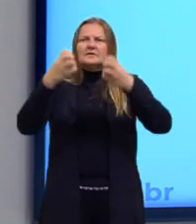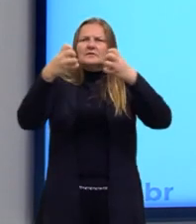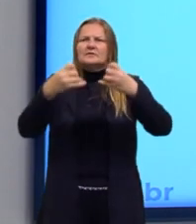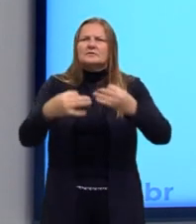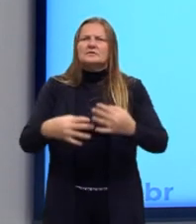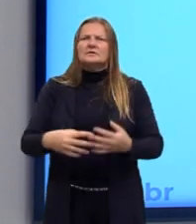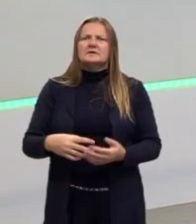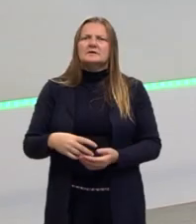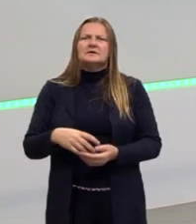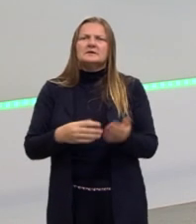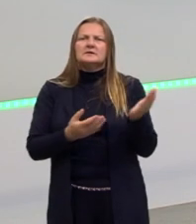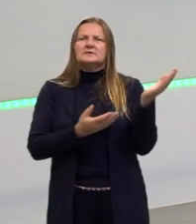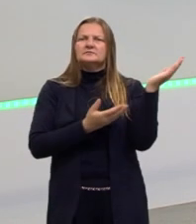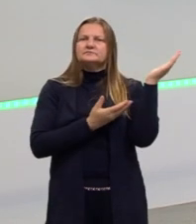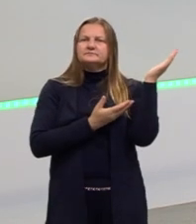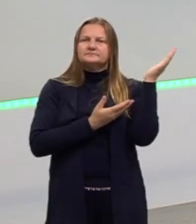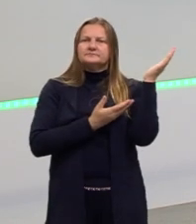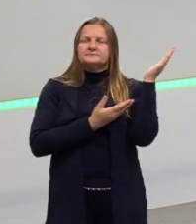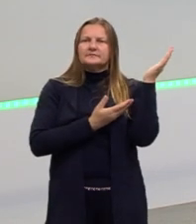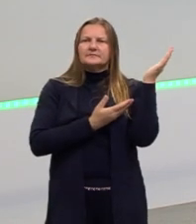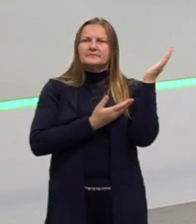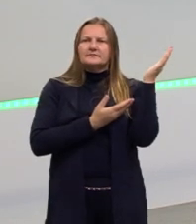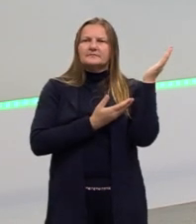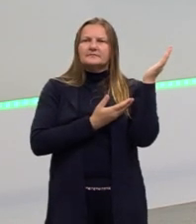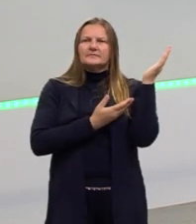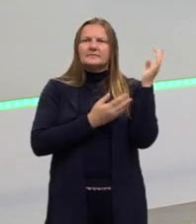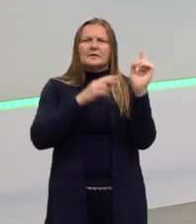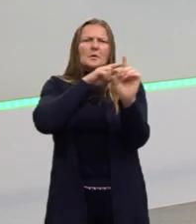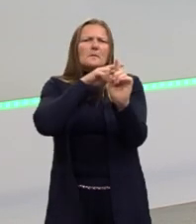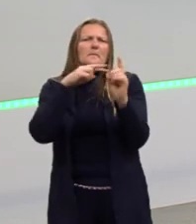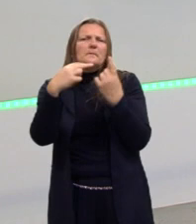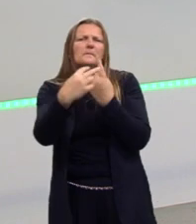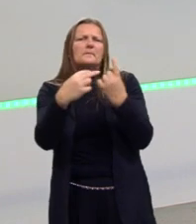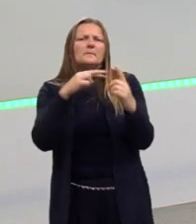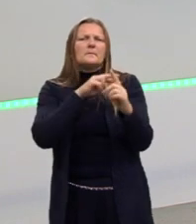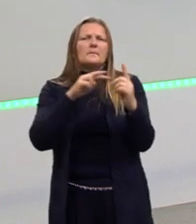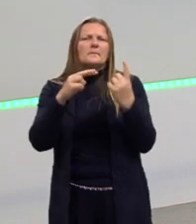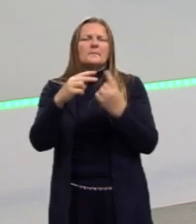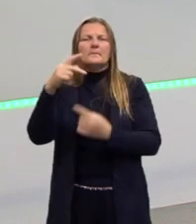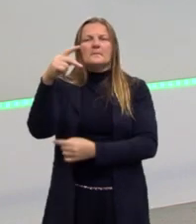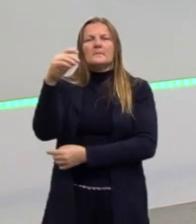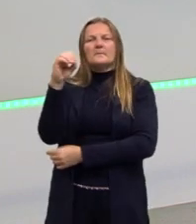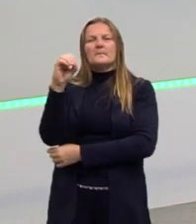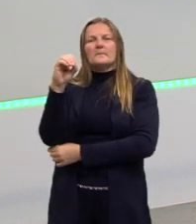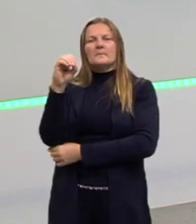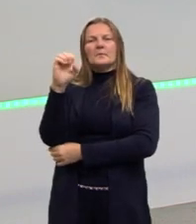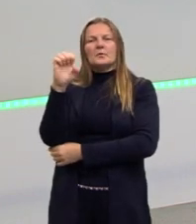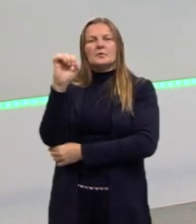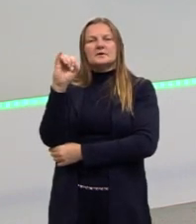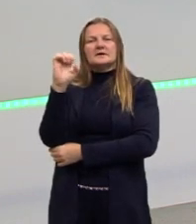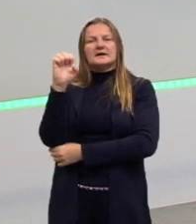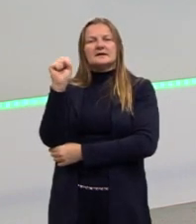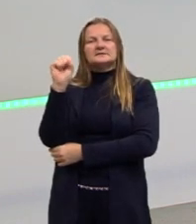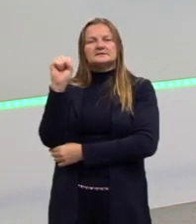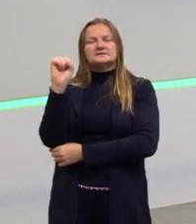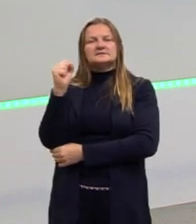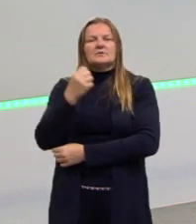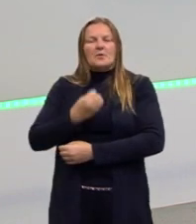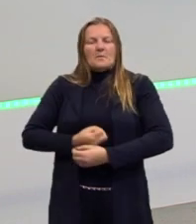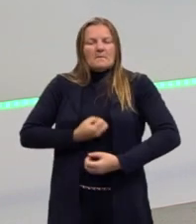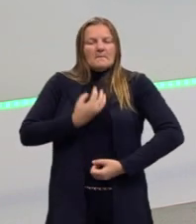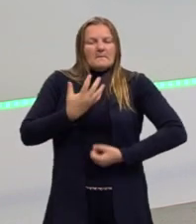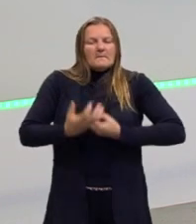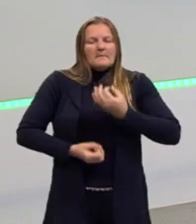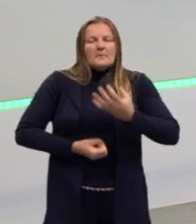que a poiesis é muito mais algo voltado à poesia, à poética, à fala. Nesse sentido que